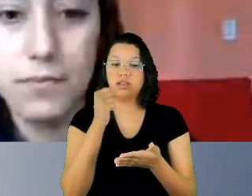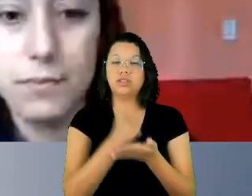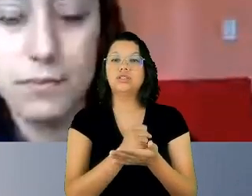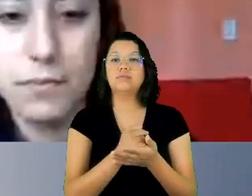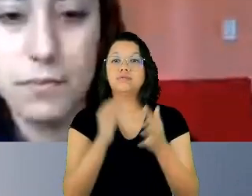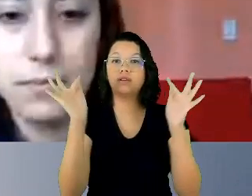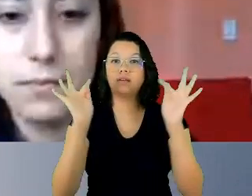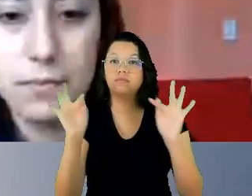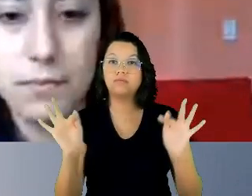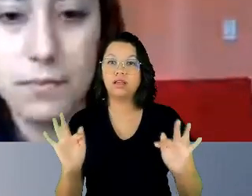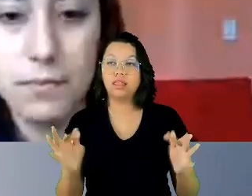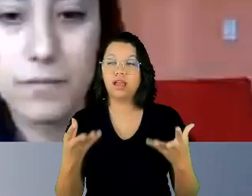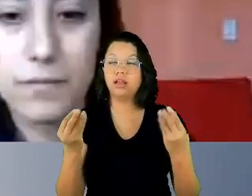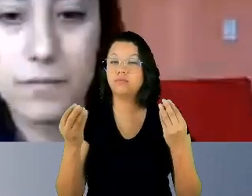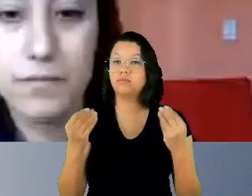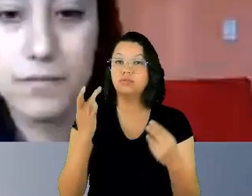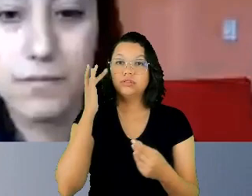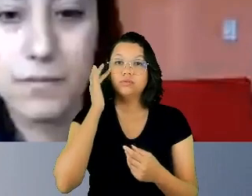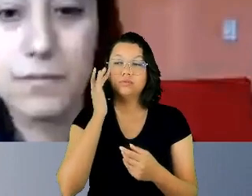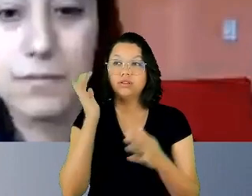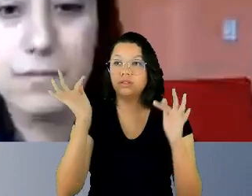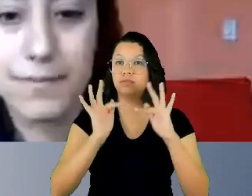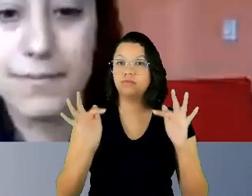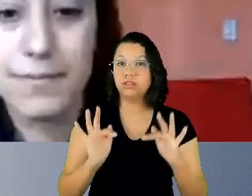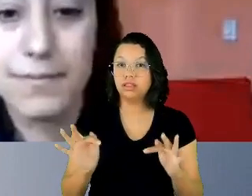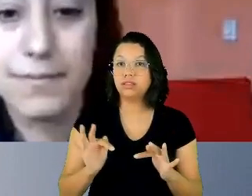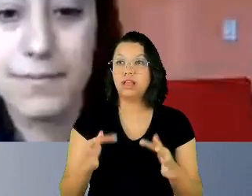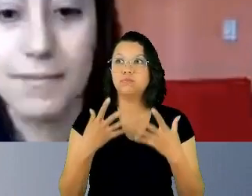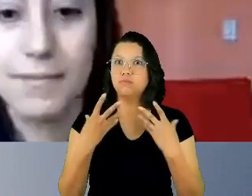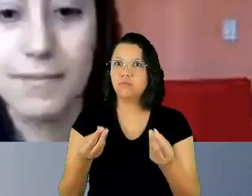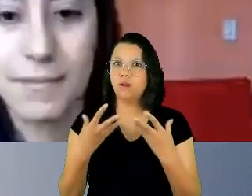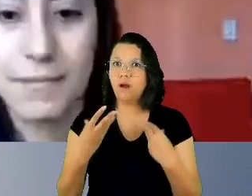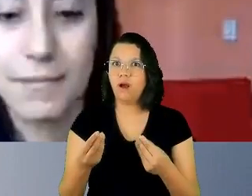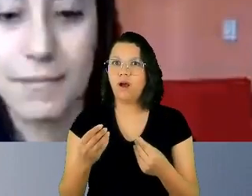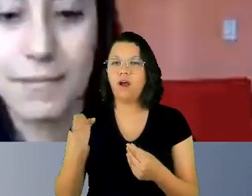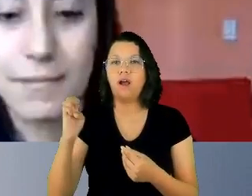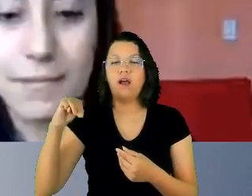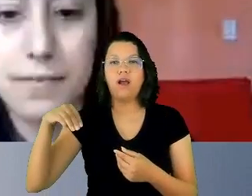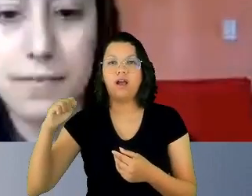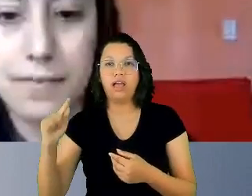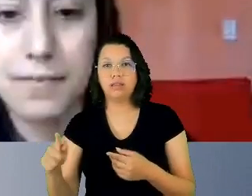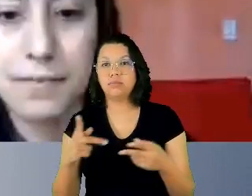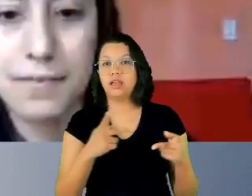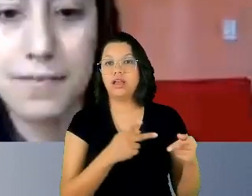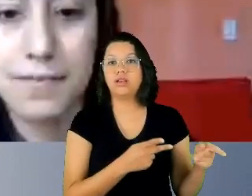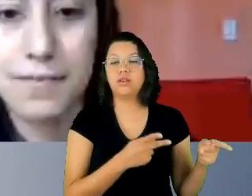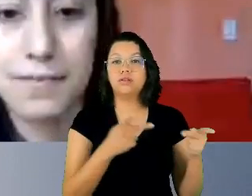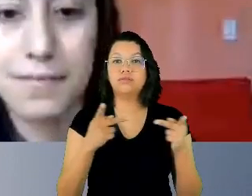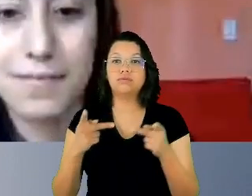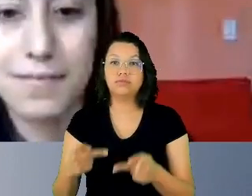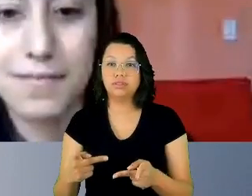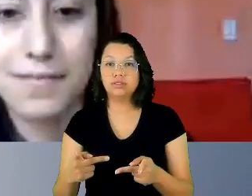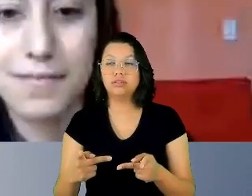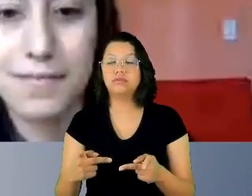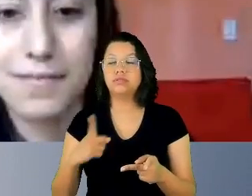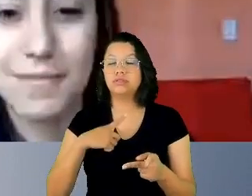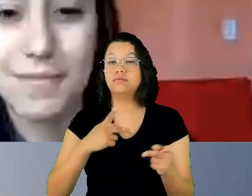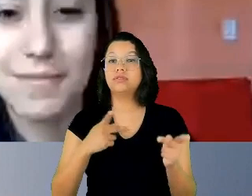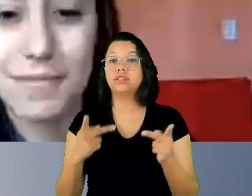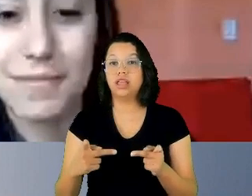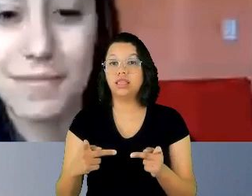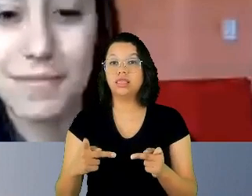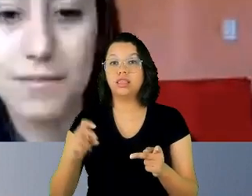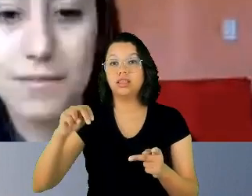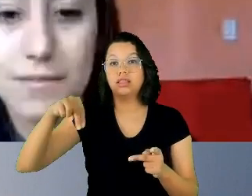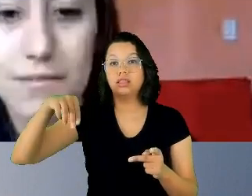ímpar à escola convidar a doutora Neuza para esse primeiro dia da abertura. Eu conheci